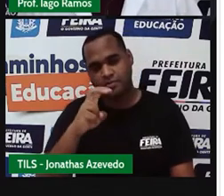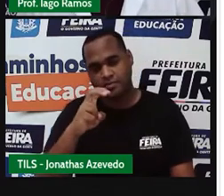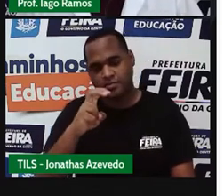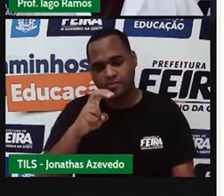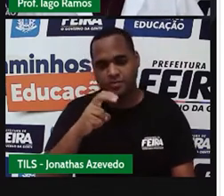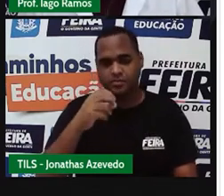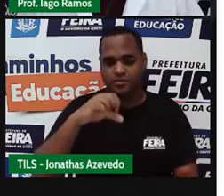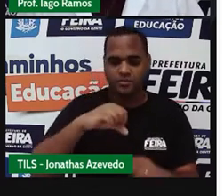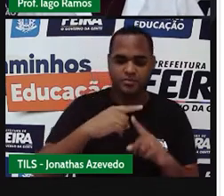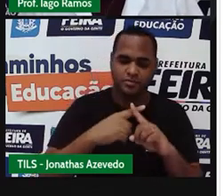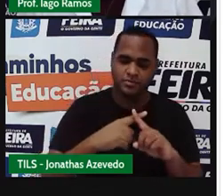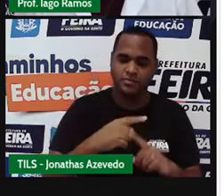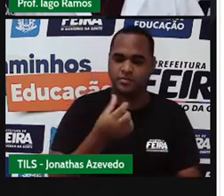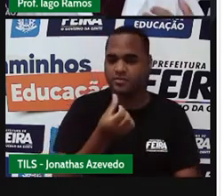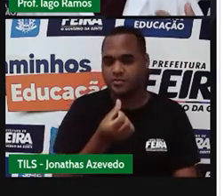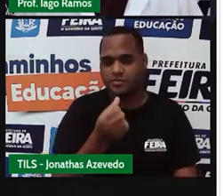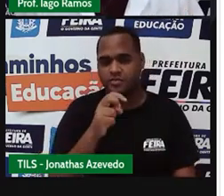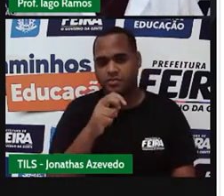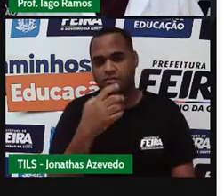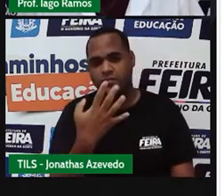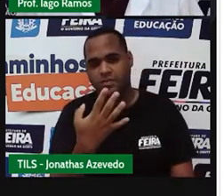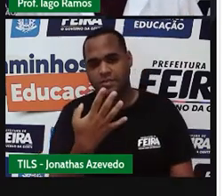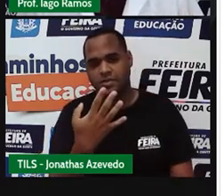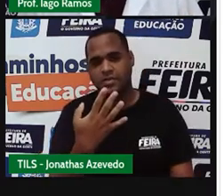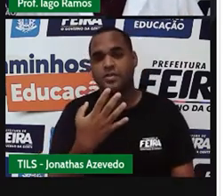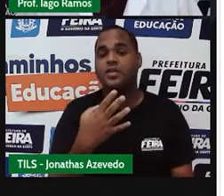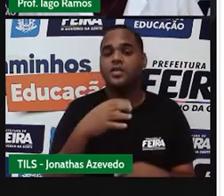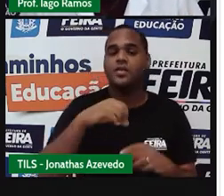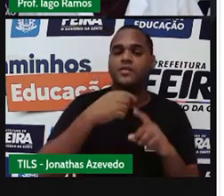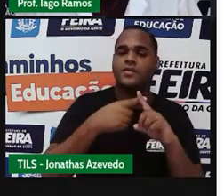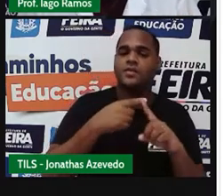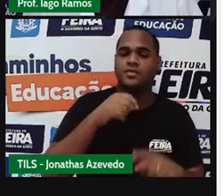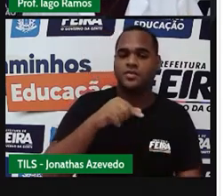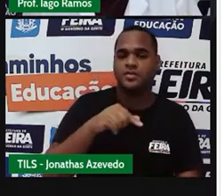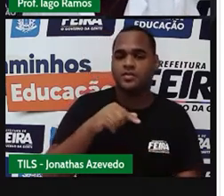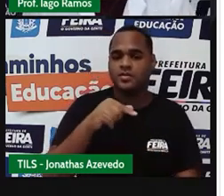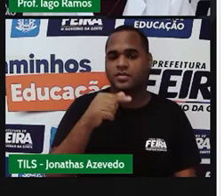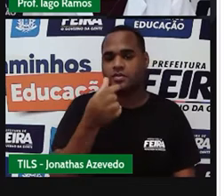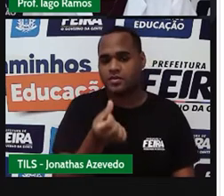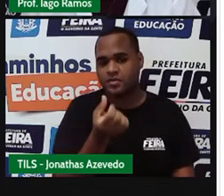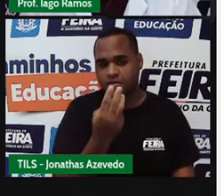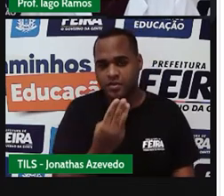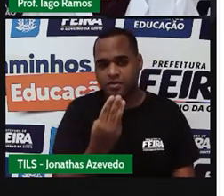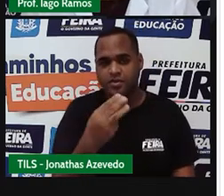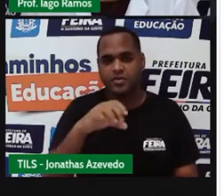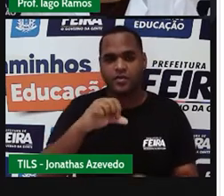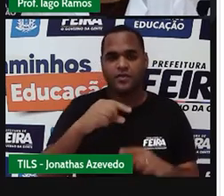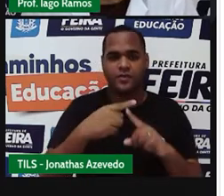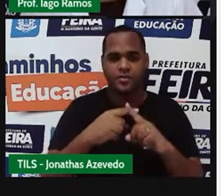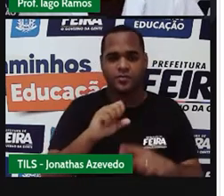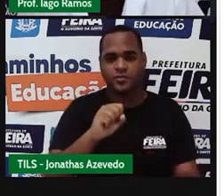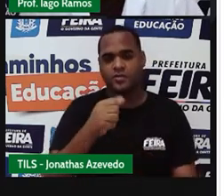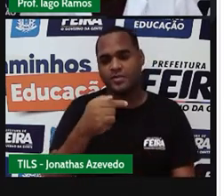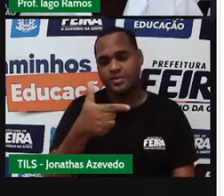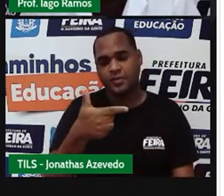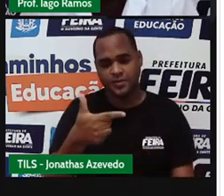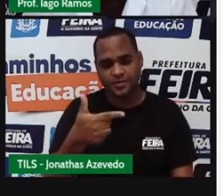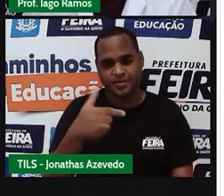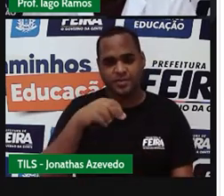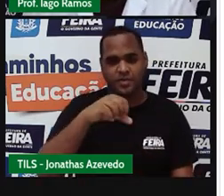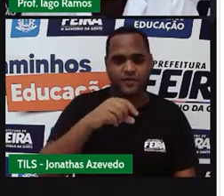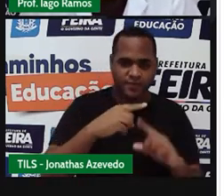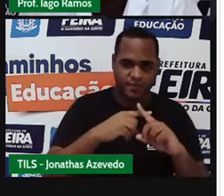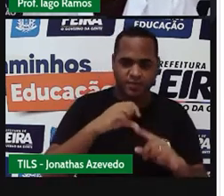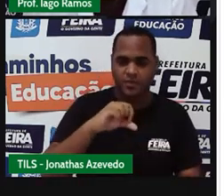9 vezes 6, 54. 9 vezes 7, 63. 9 vezes 8, 72. E 2, 9 vezes